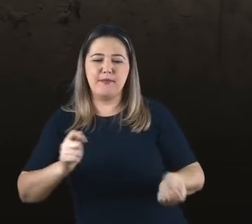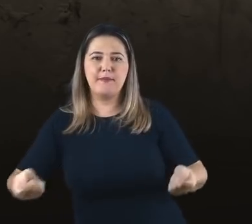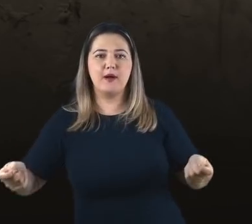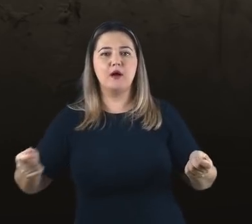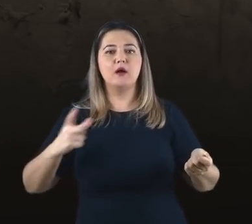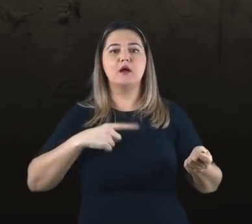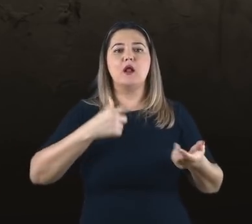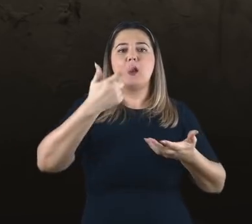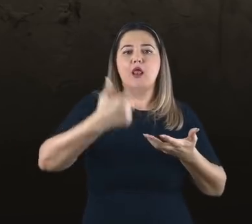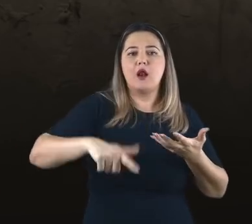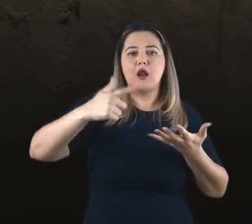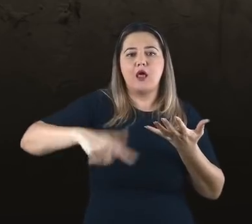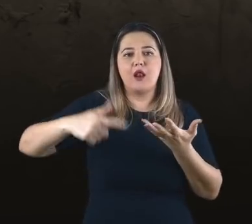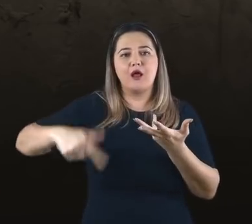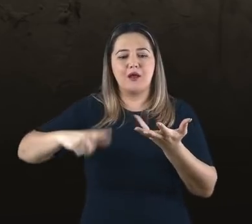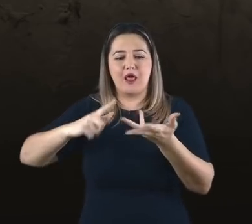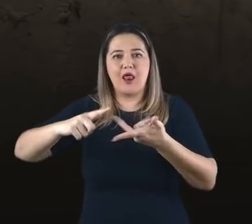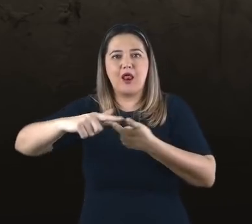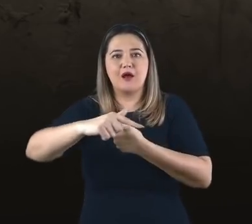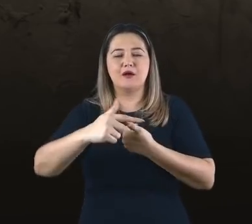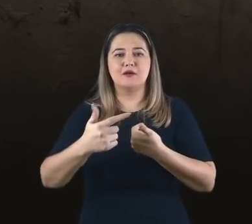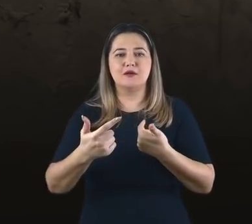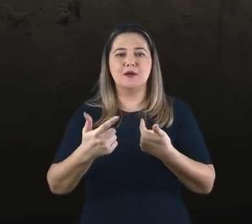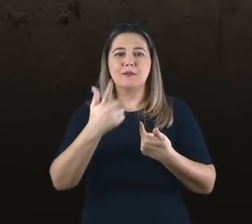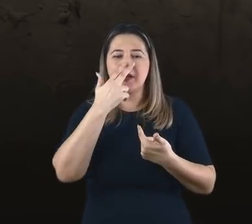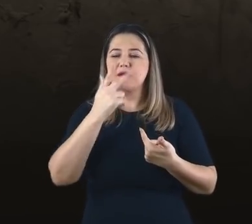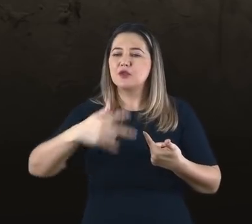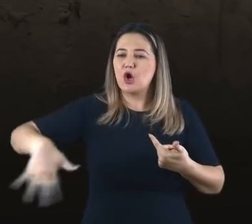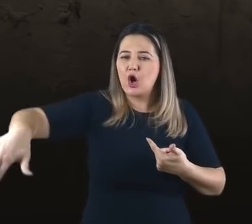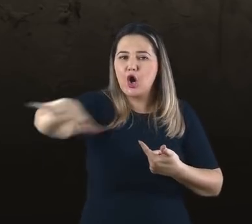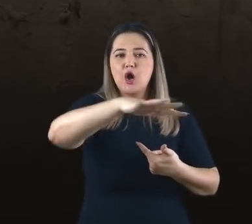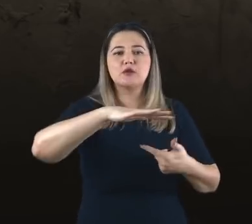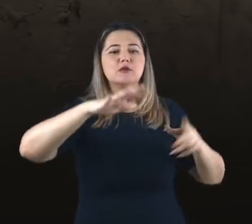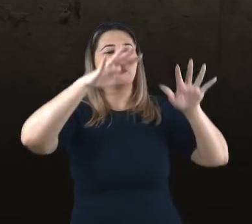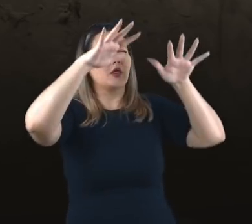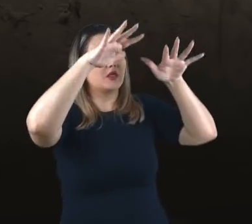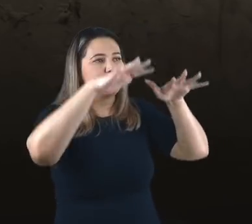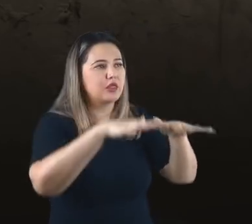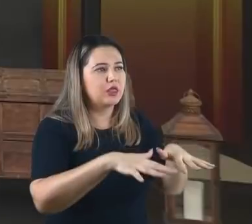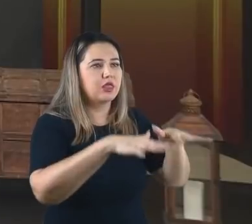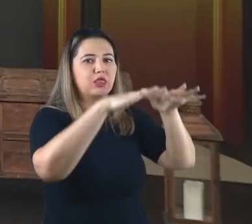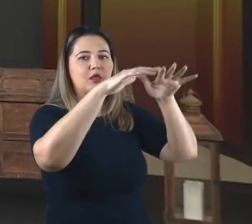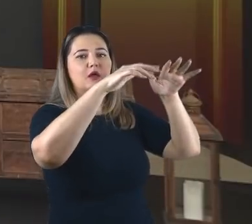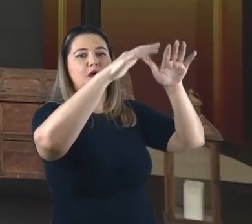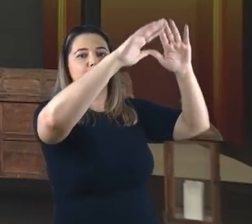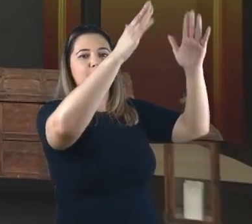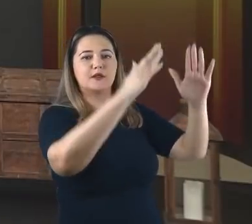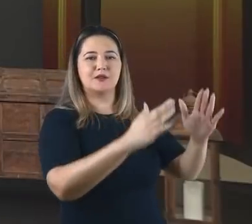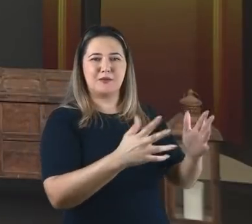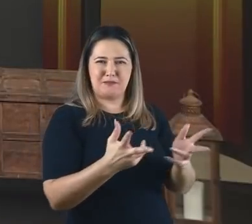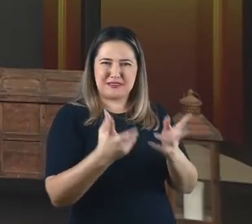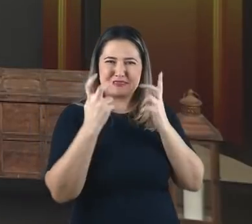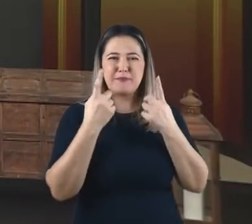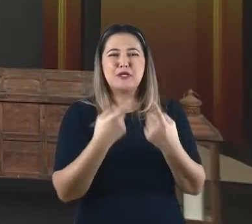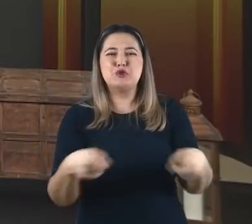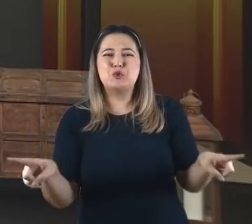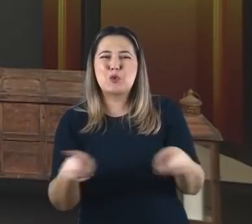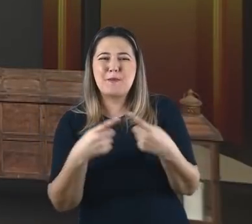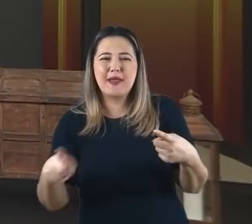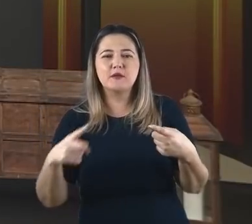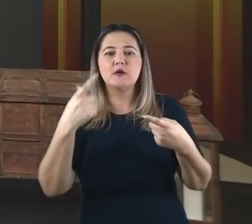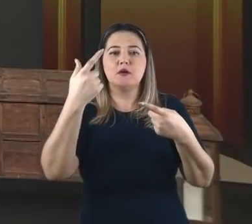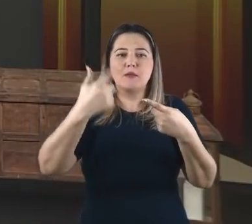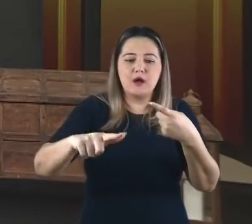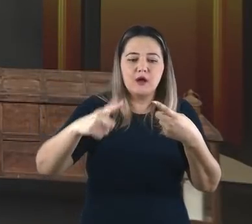prostrar-vos-eis e adorareis a imagem de ouro que o rei Nabucodonosor tem levantado. Olha, toda a lista de instrumentos.